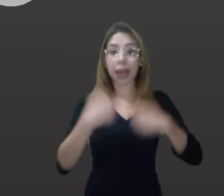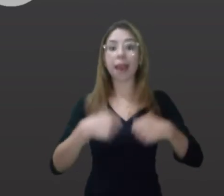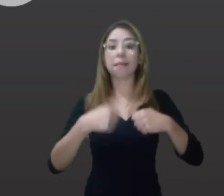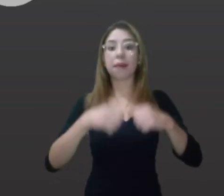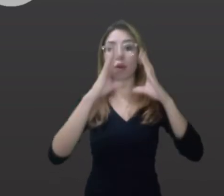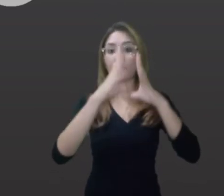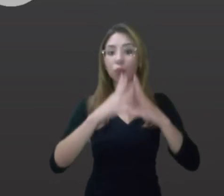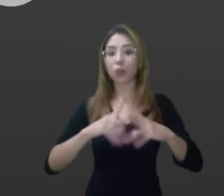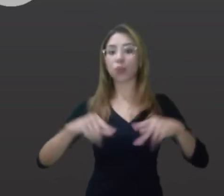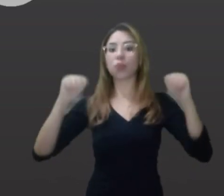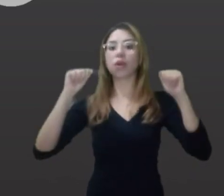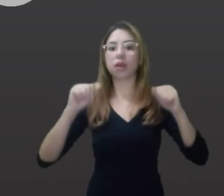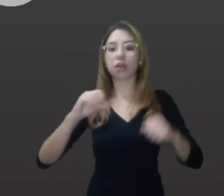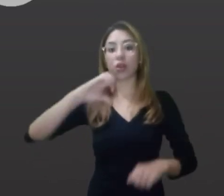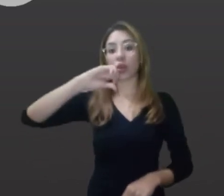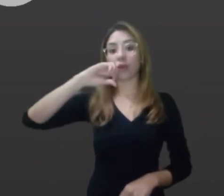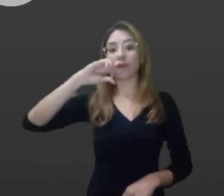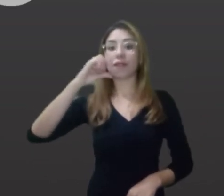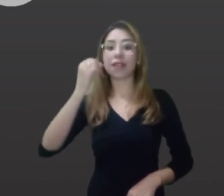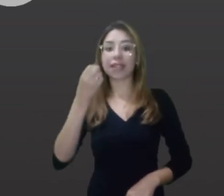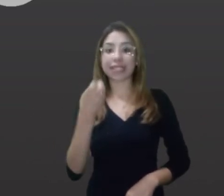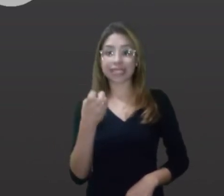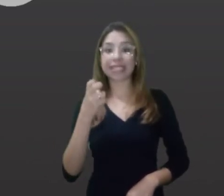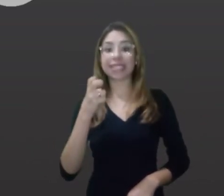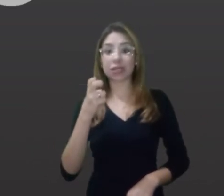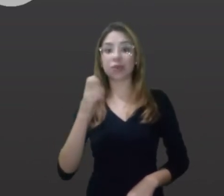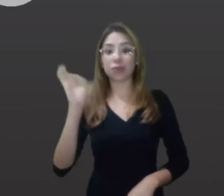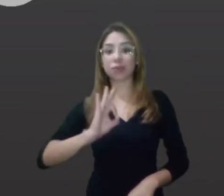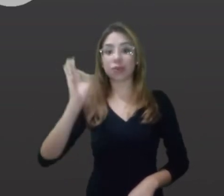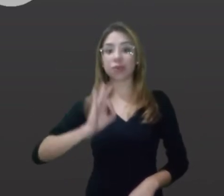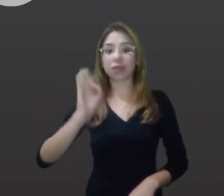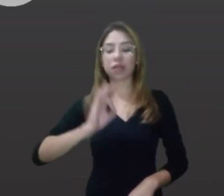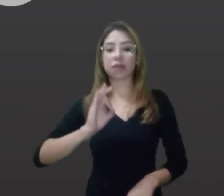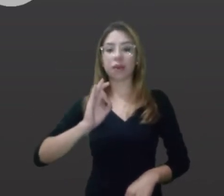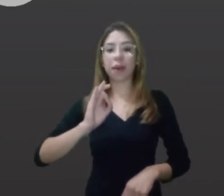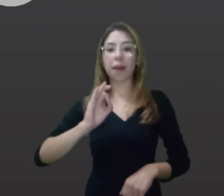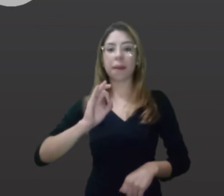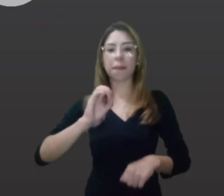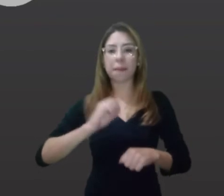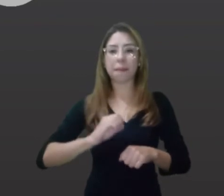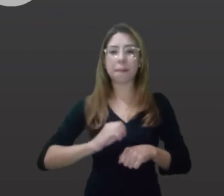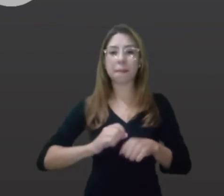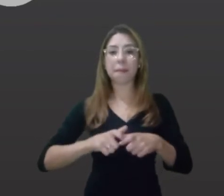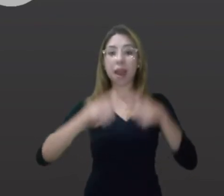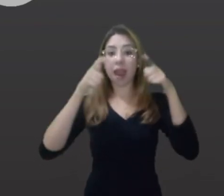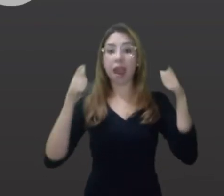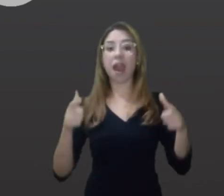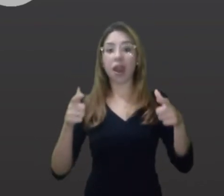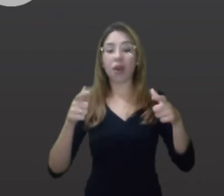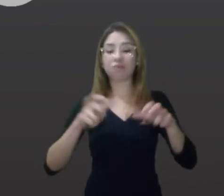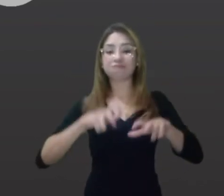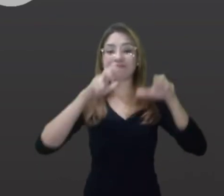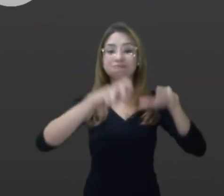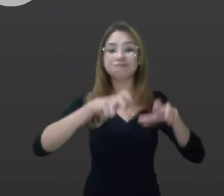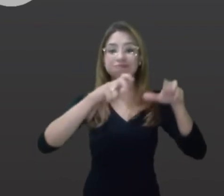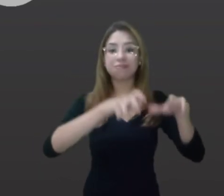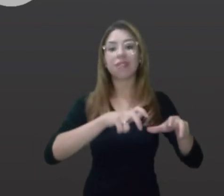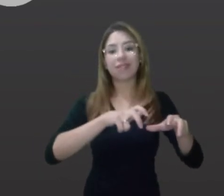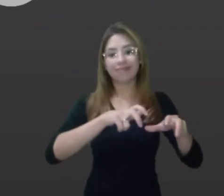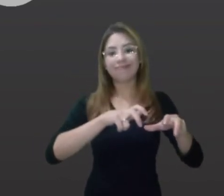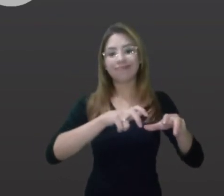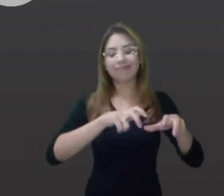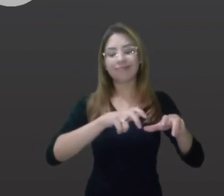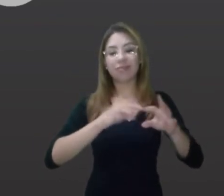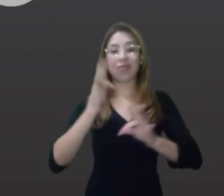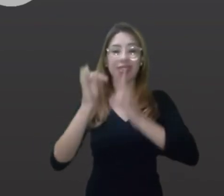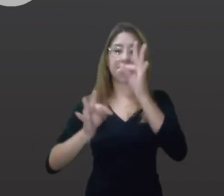chegando a 95%. Infelizmente, quanto mais avançado for o estágio de detecção do câncer de mama, faz